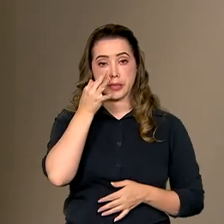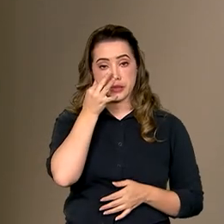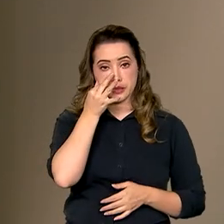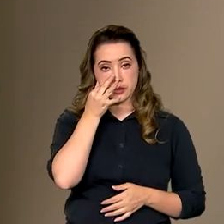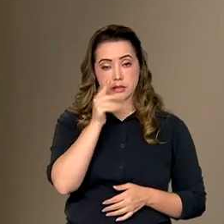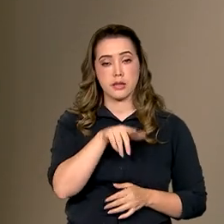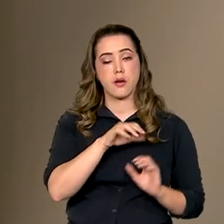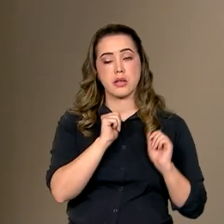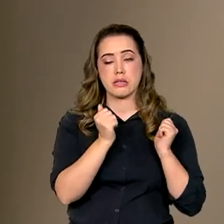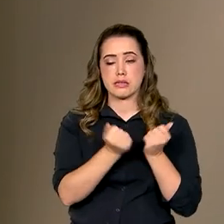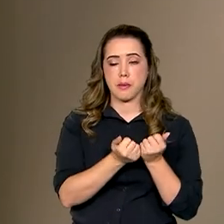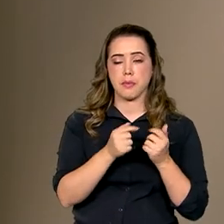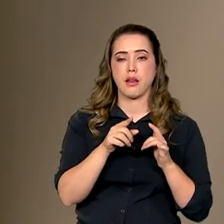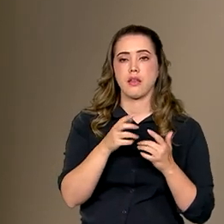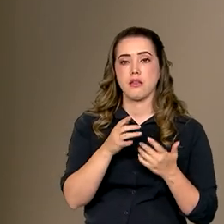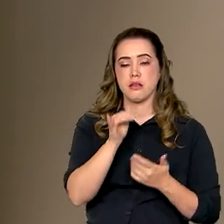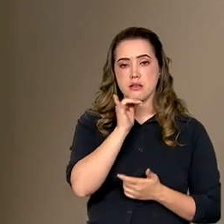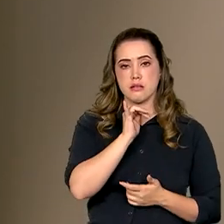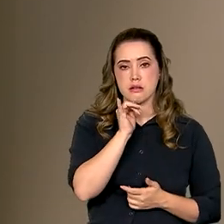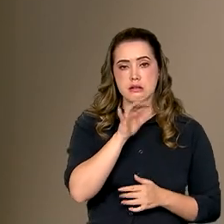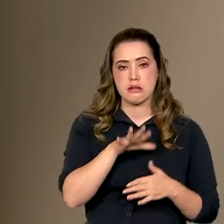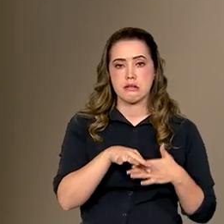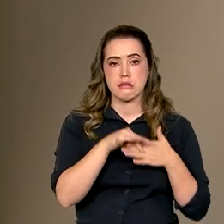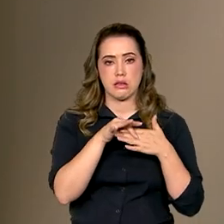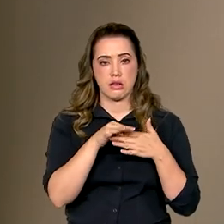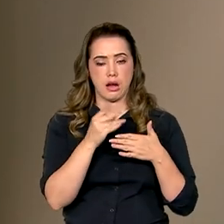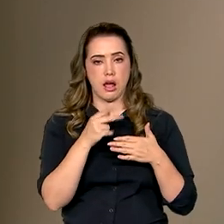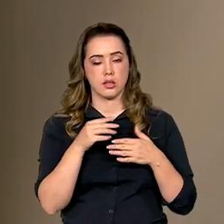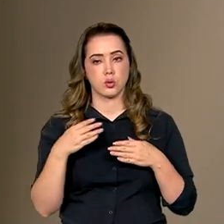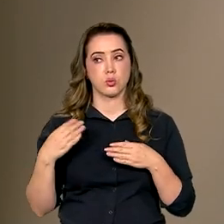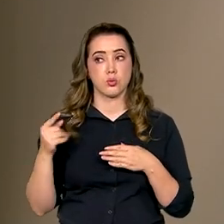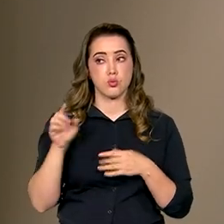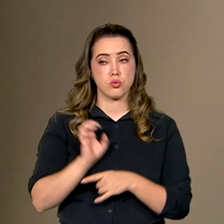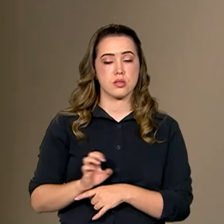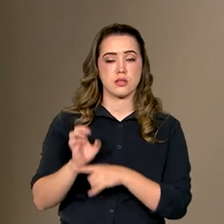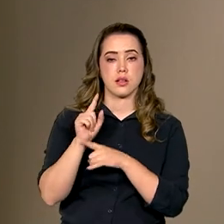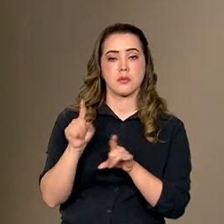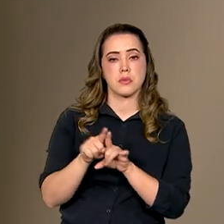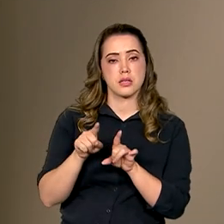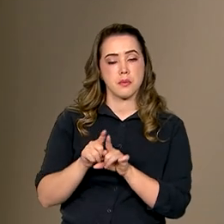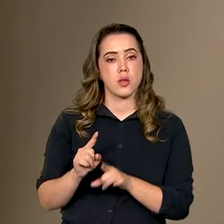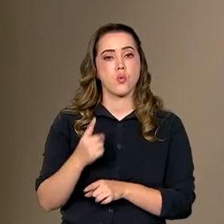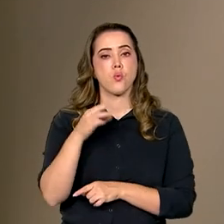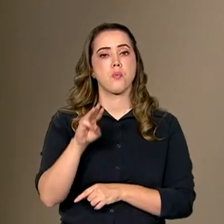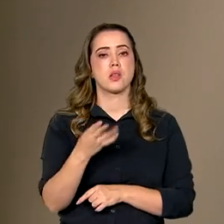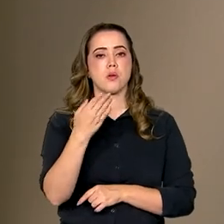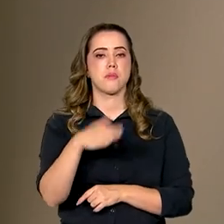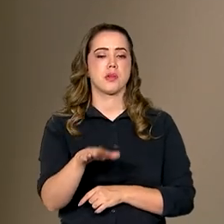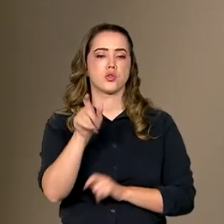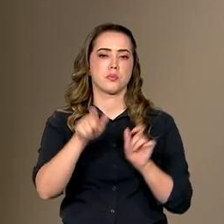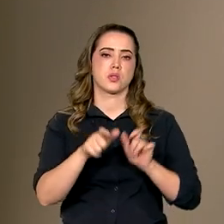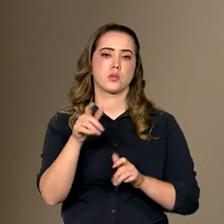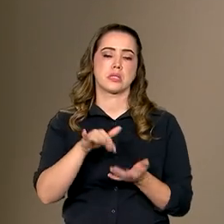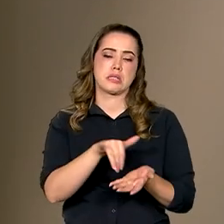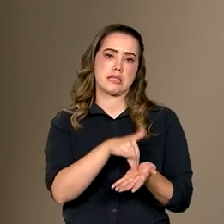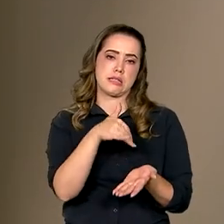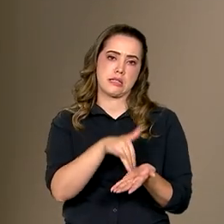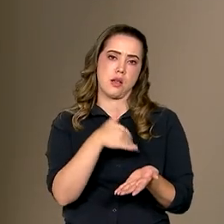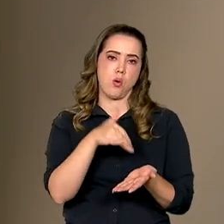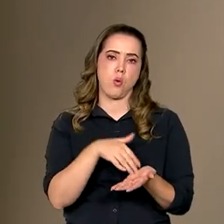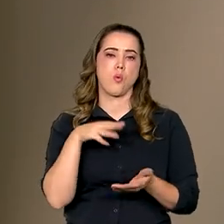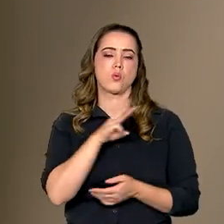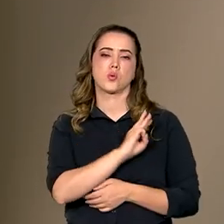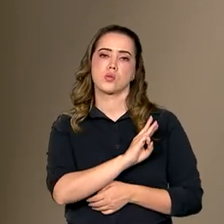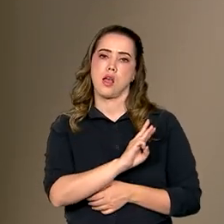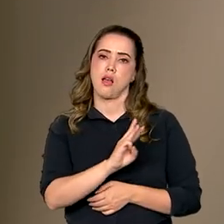em assembleias comandadas pelos ministros nos estados, mas também um milhão e meio de pessoas que se cadastraram na